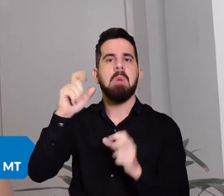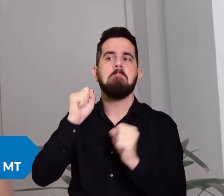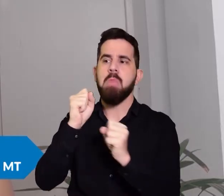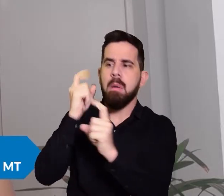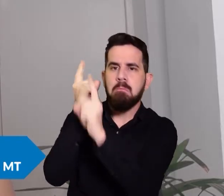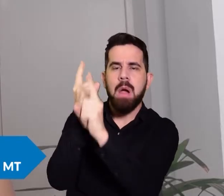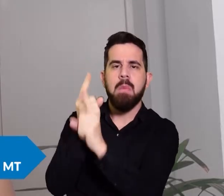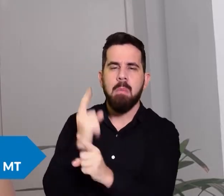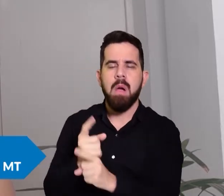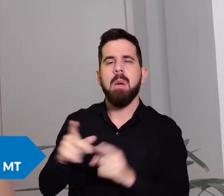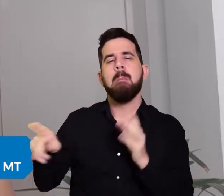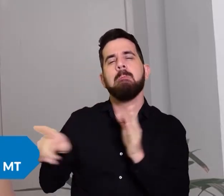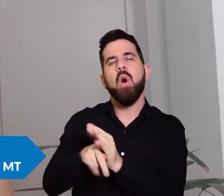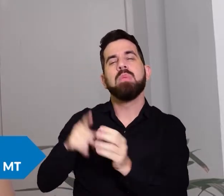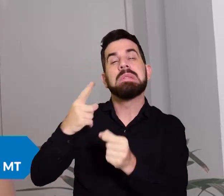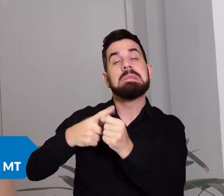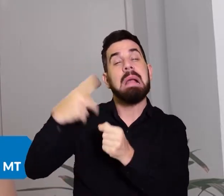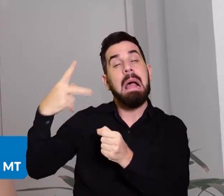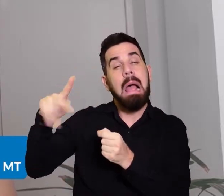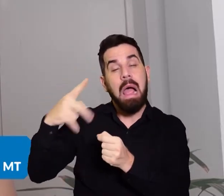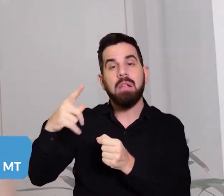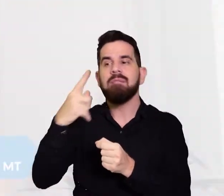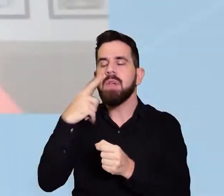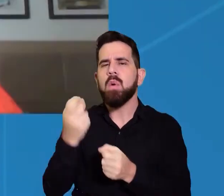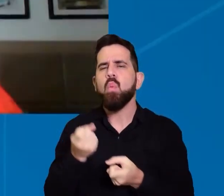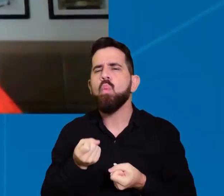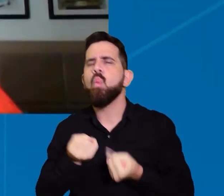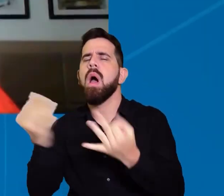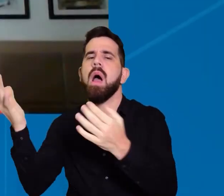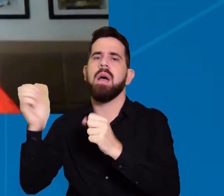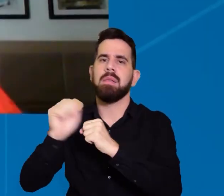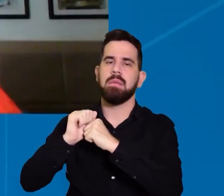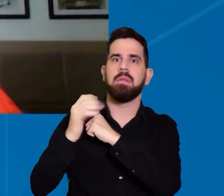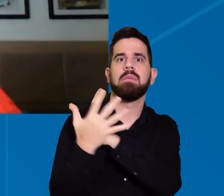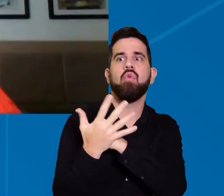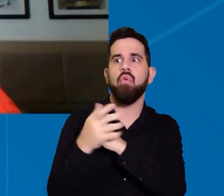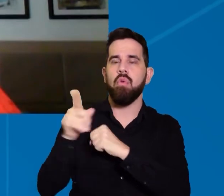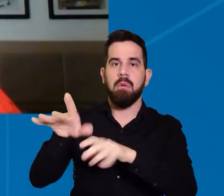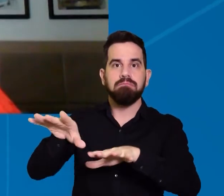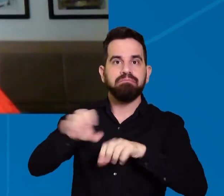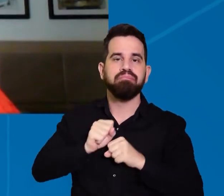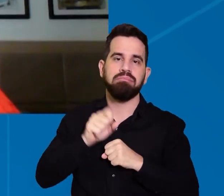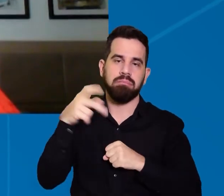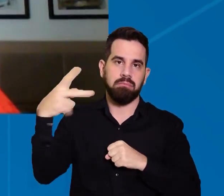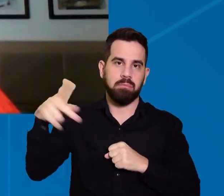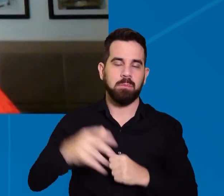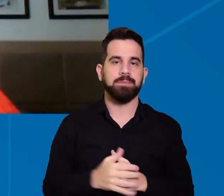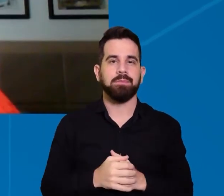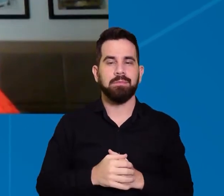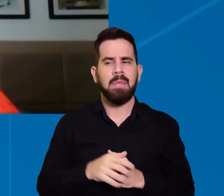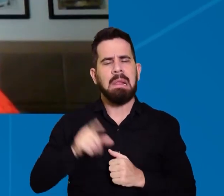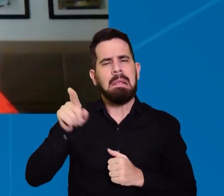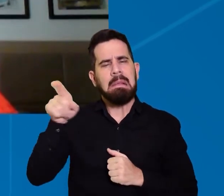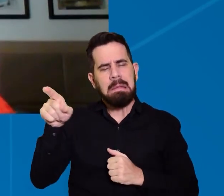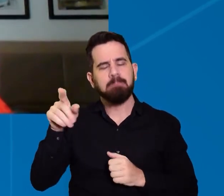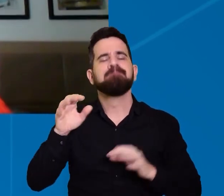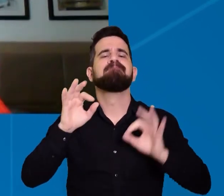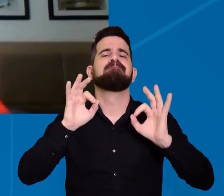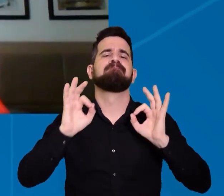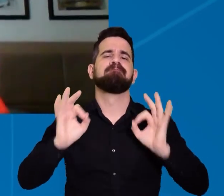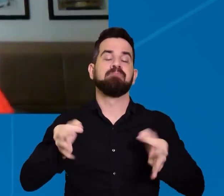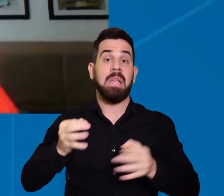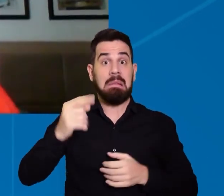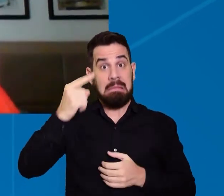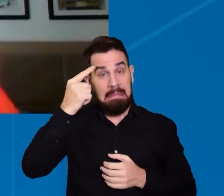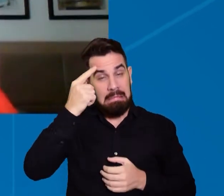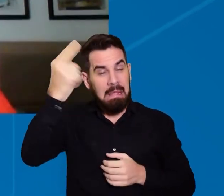Primavera do Leste, município do Mato Grosso. A ideia, ela veio do fato de que, no